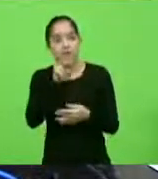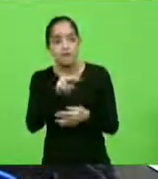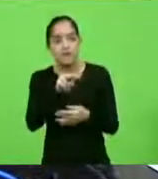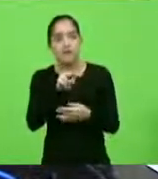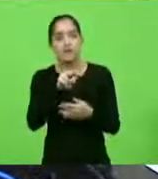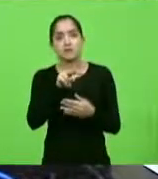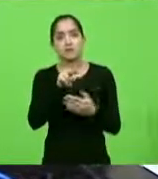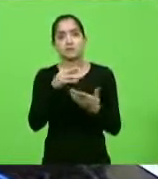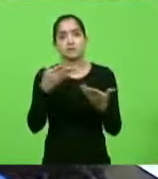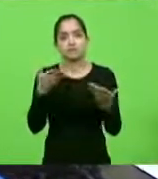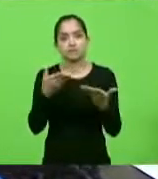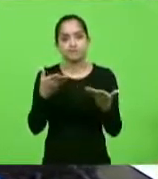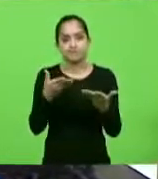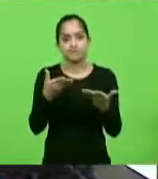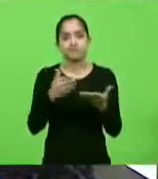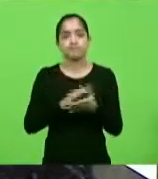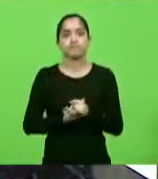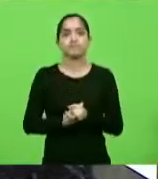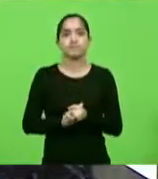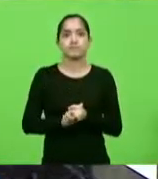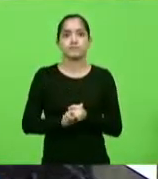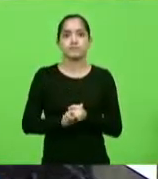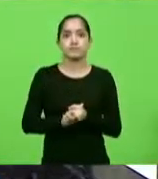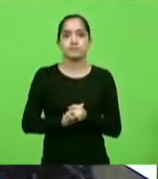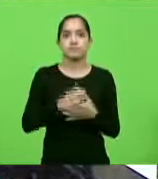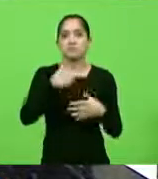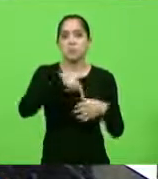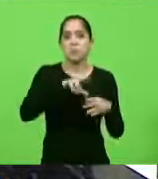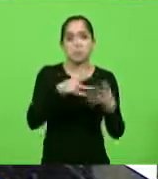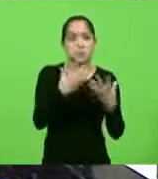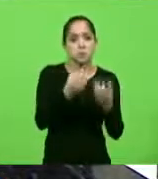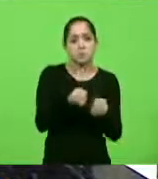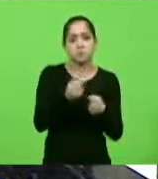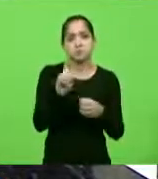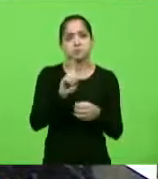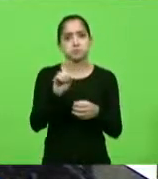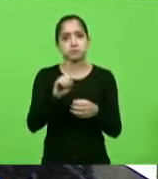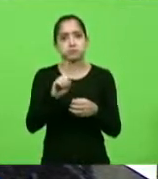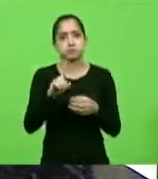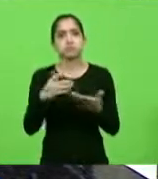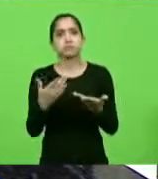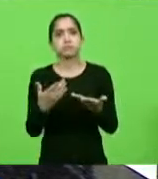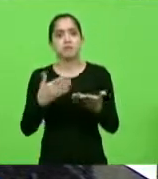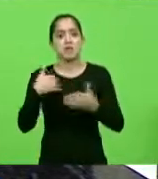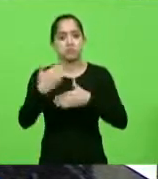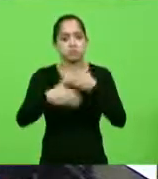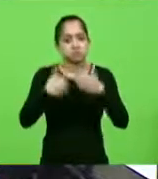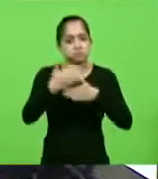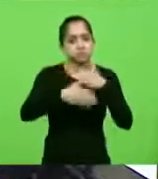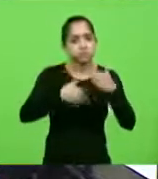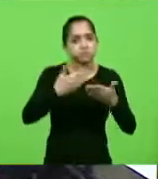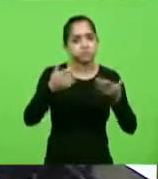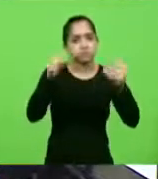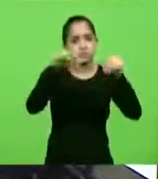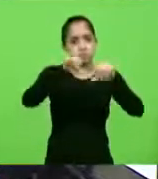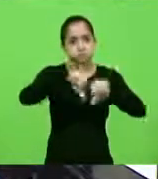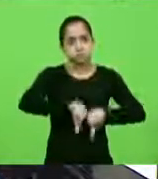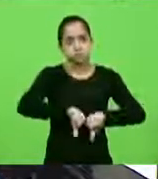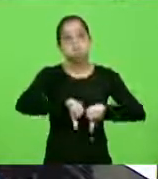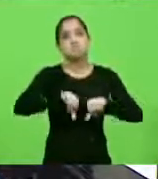mundo dos homens, praticam a antirreligião. E pela perversão moral da linguagem, chamam isso de